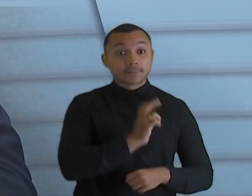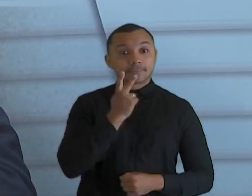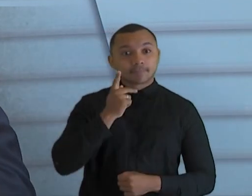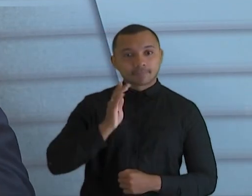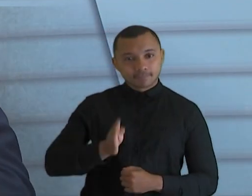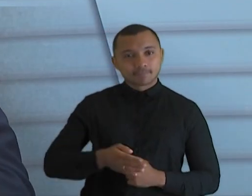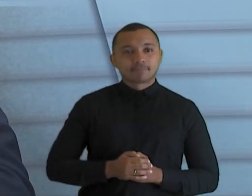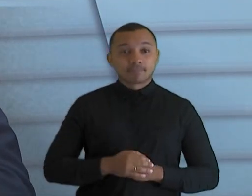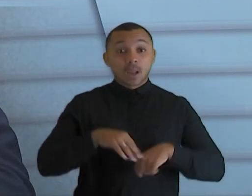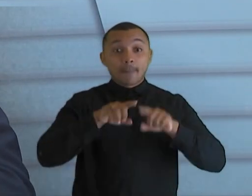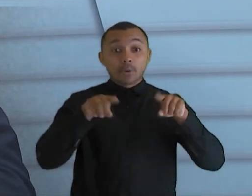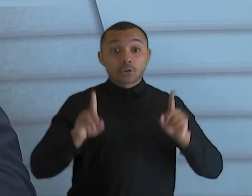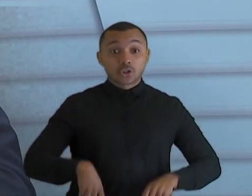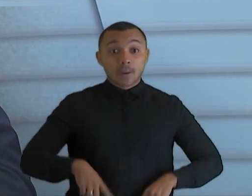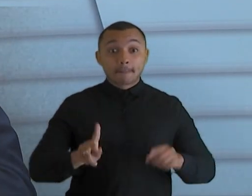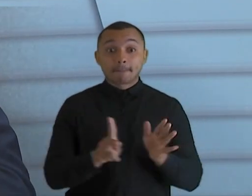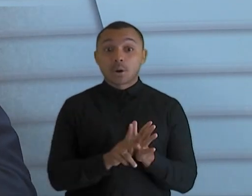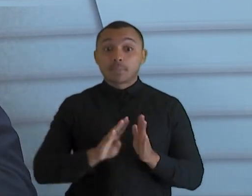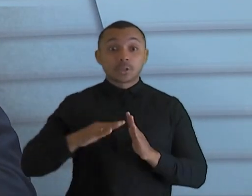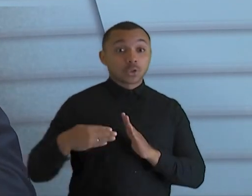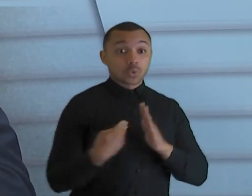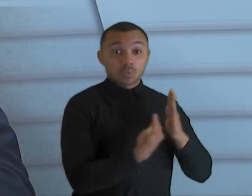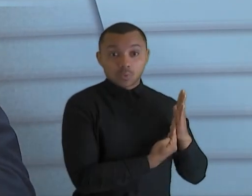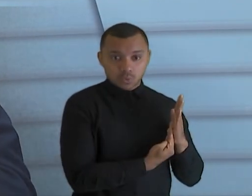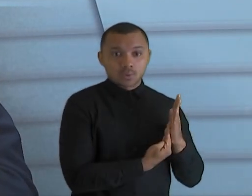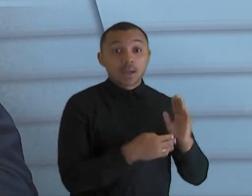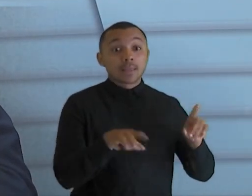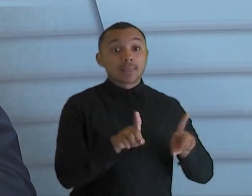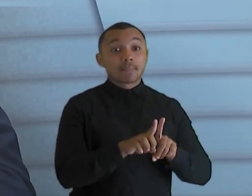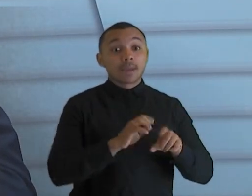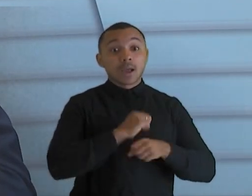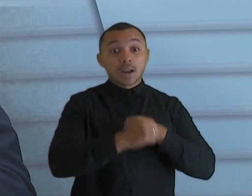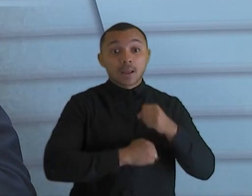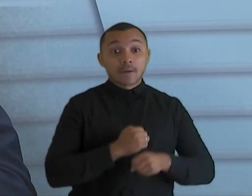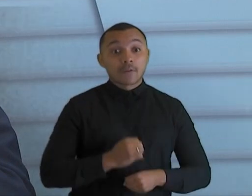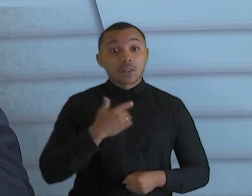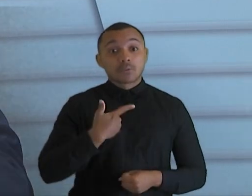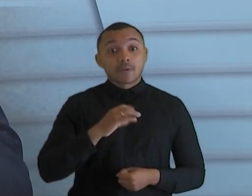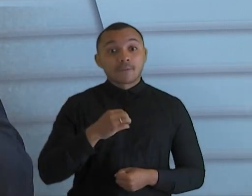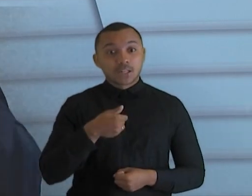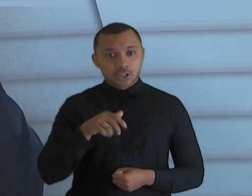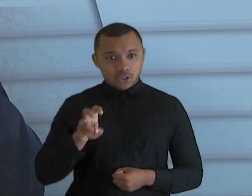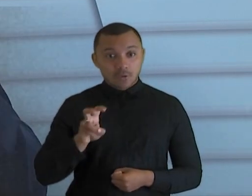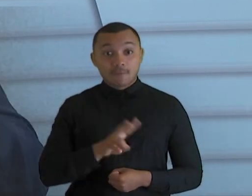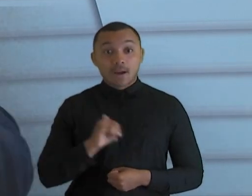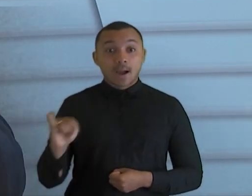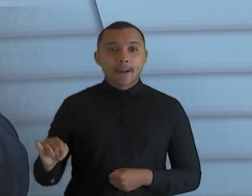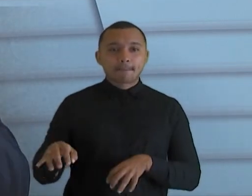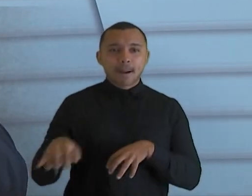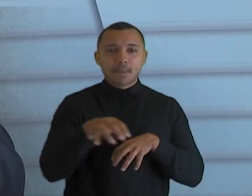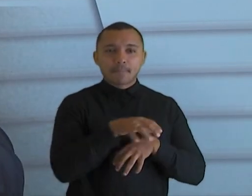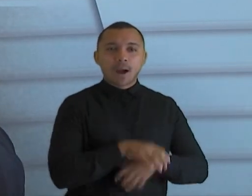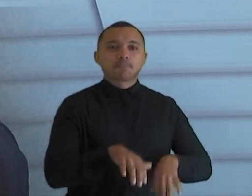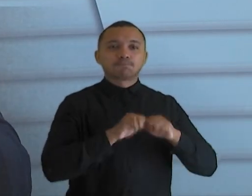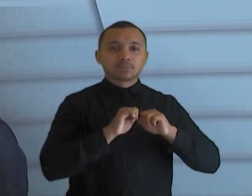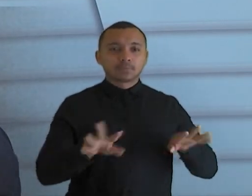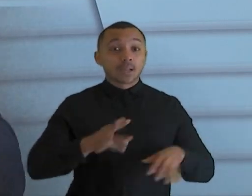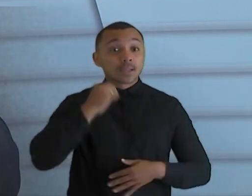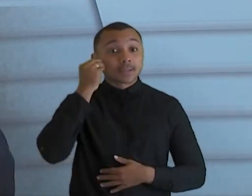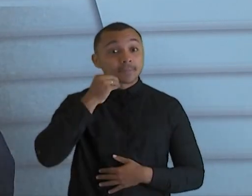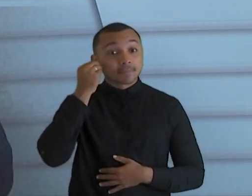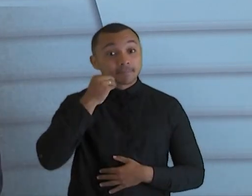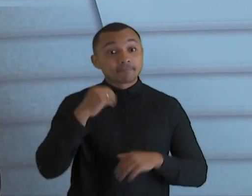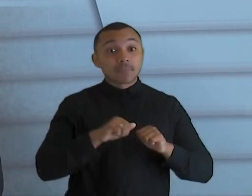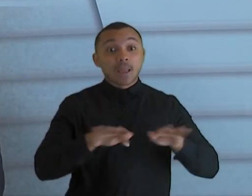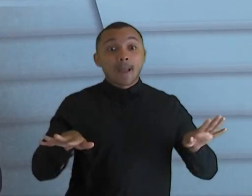esse ano da escola, esse e no próximo, está nos 184 municípios, levando uma caravana de conhecimento para